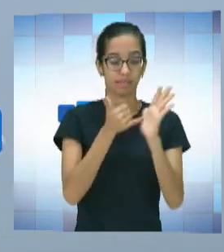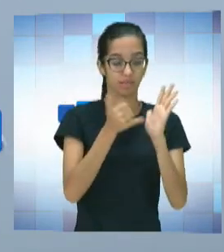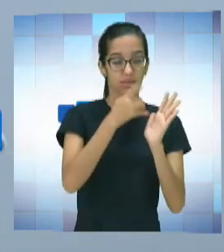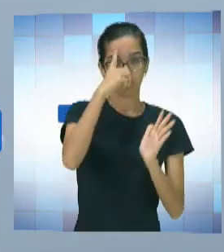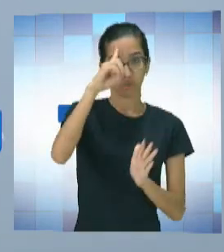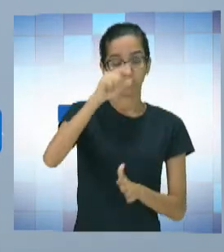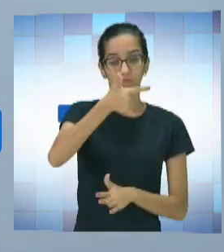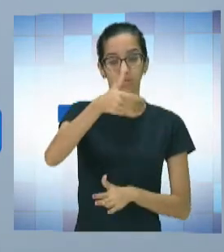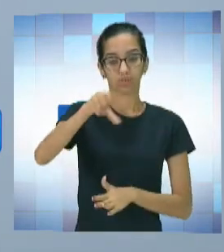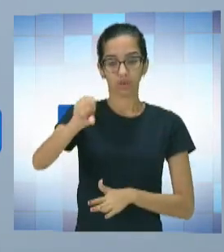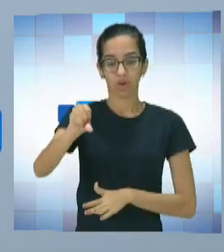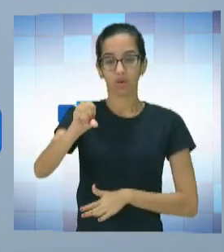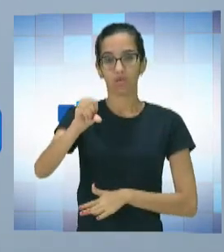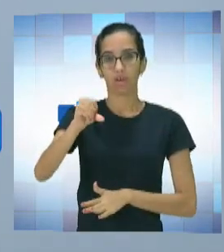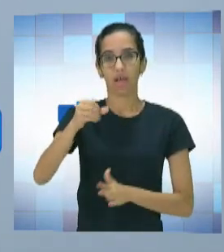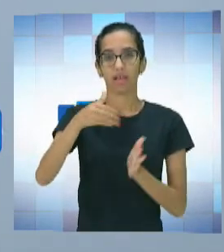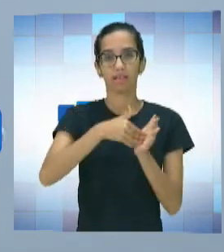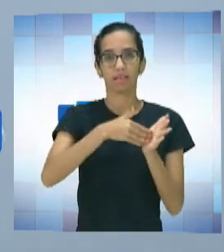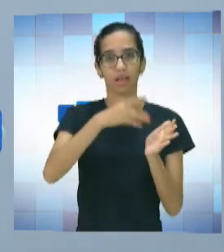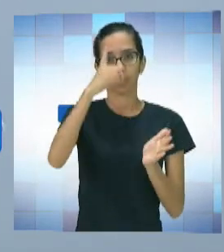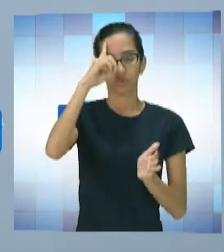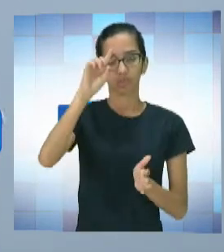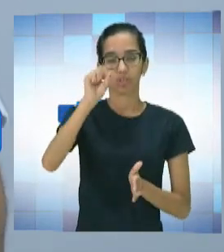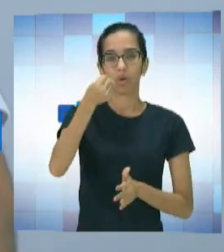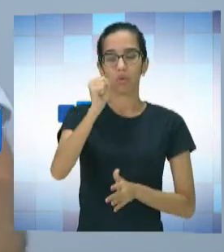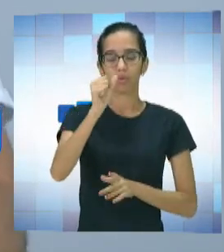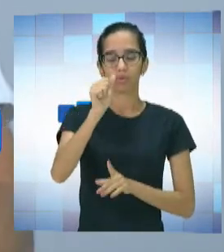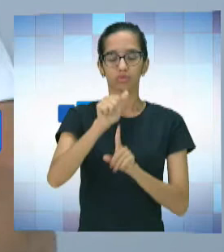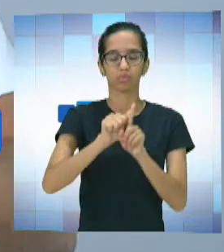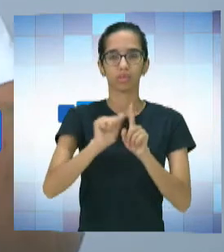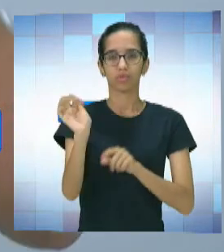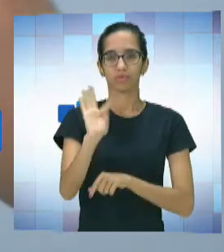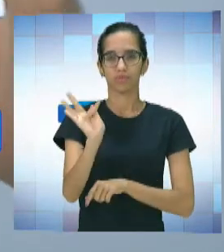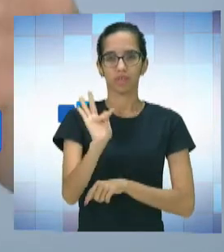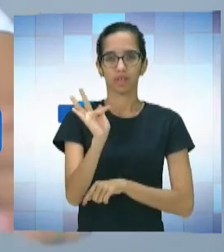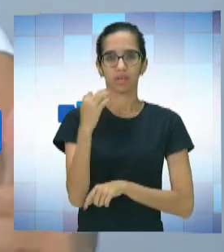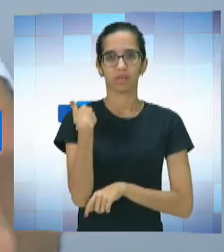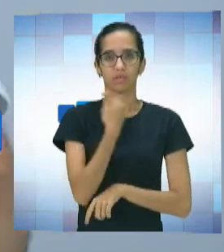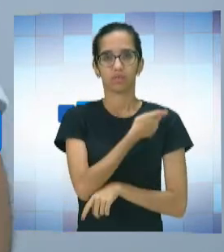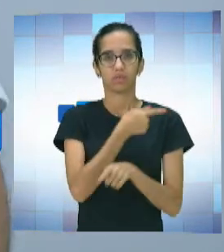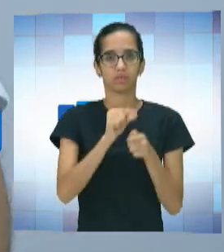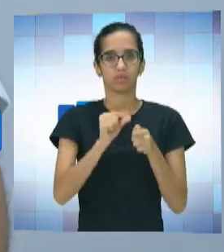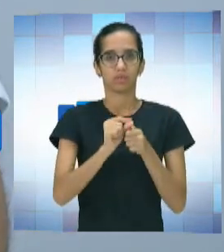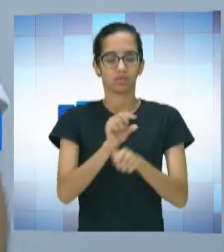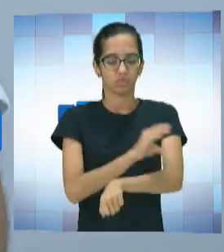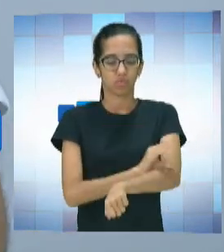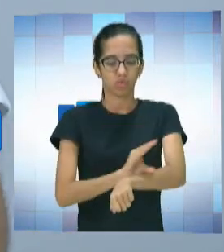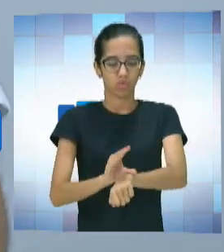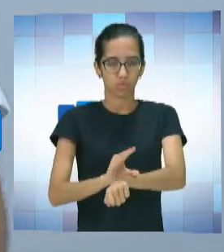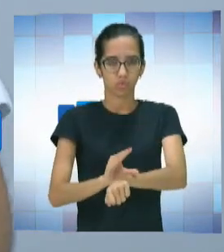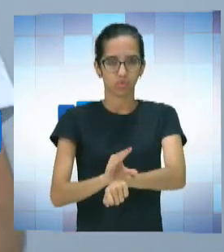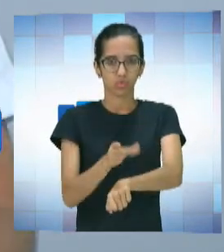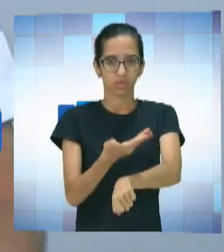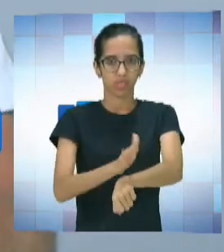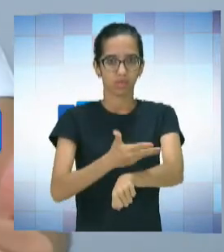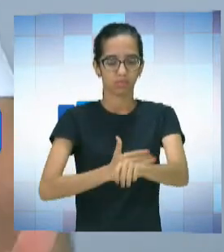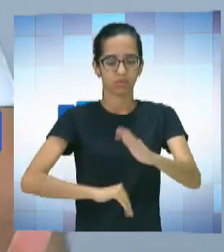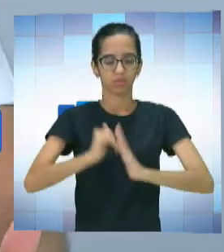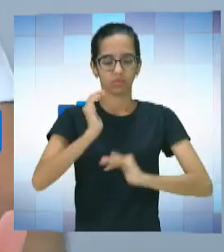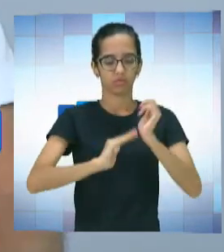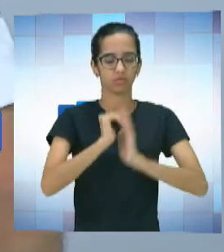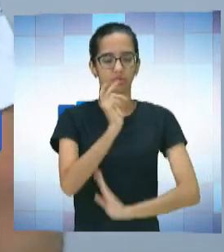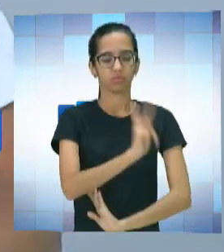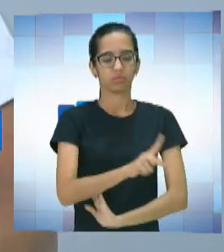dia 29 e vai até o dia 8 de fevereiro, né? Nós estamos tendo um curso de capacitação profissional para os nossos